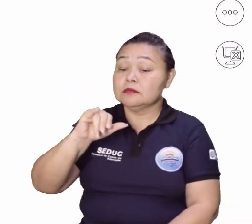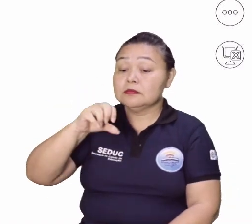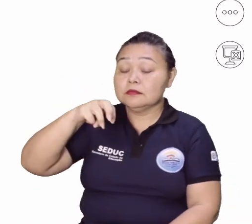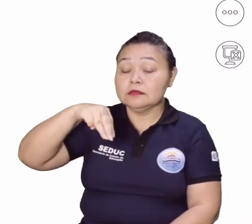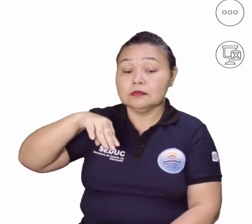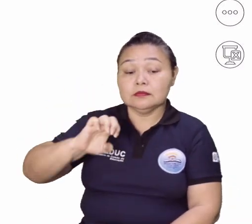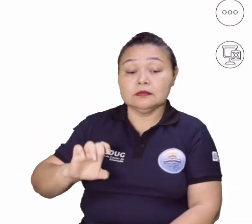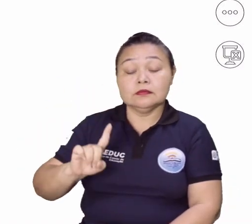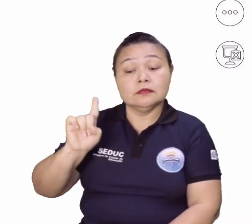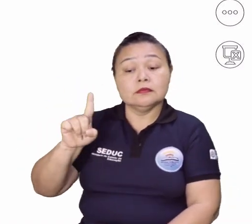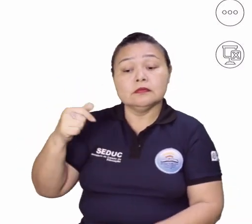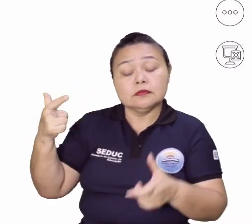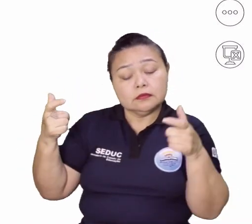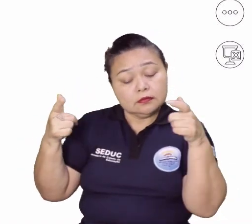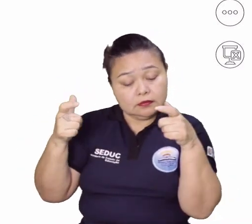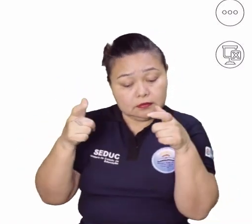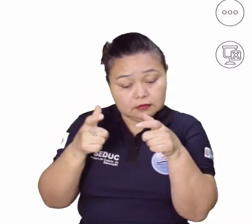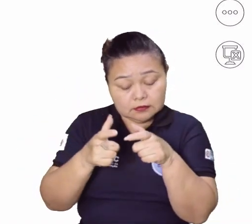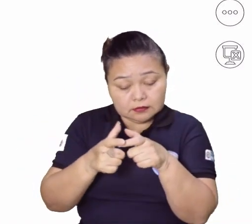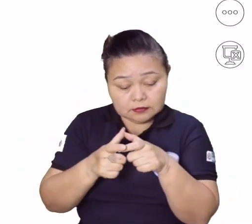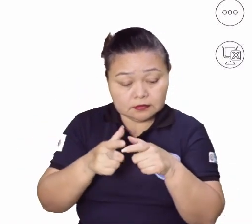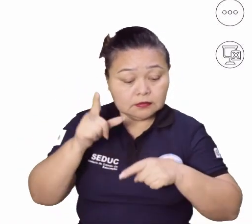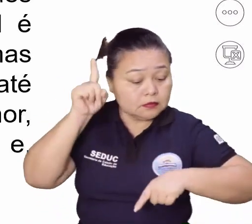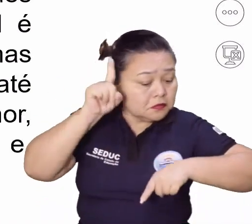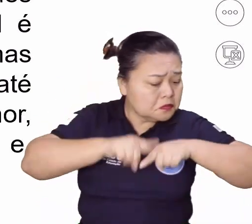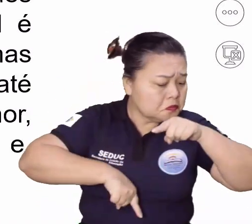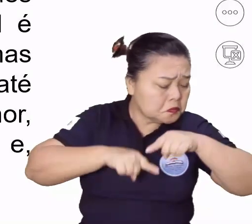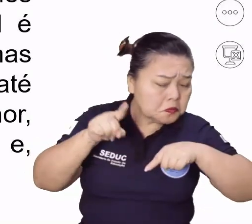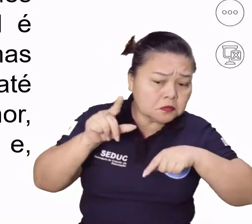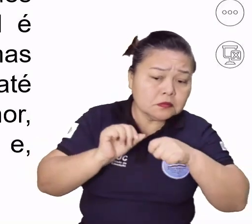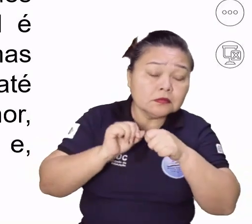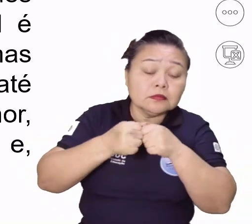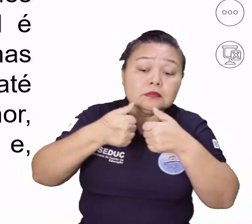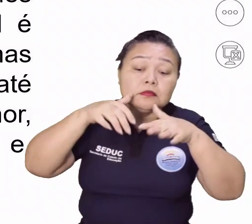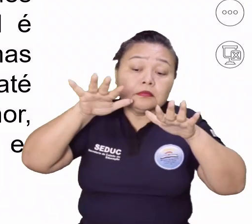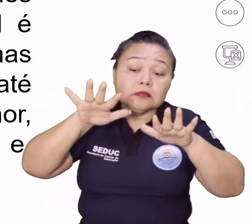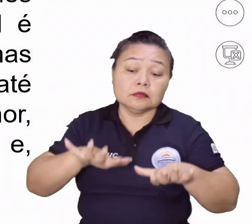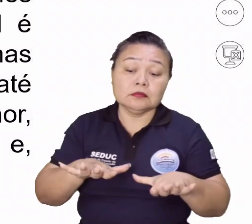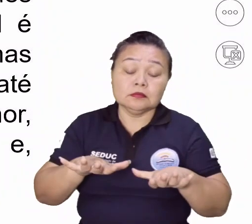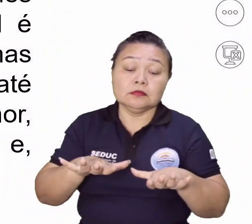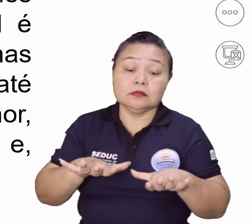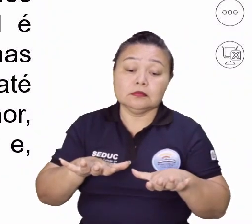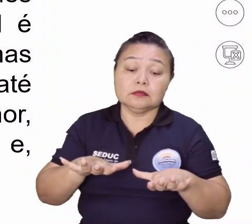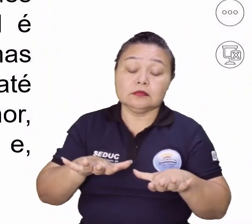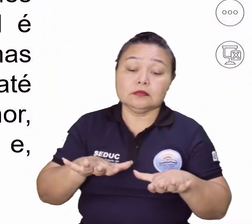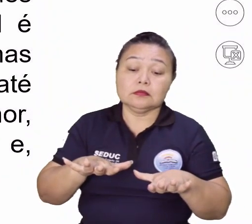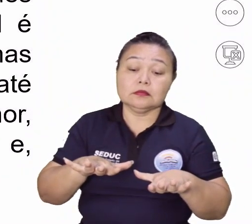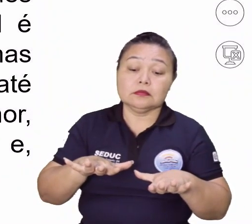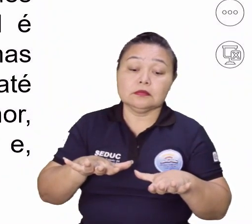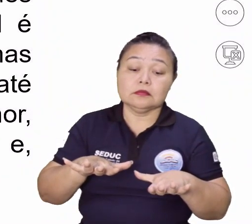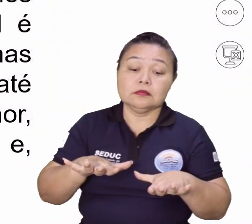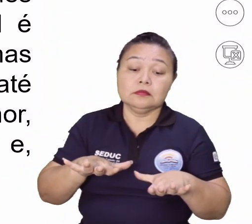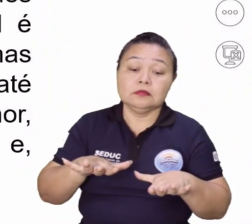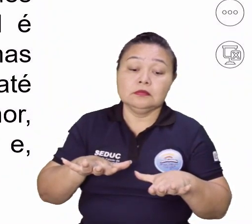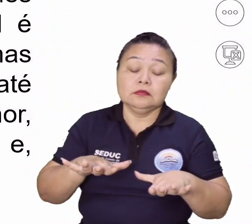quando você vai reduzir a produção e deixar essa produção, né,